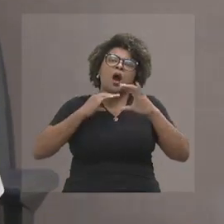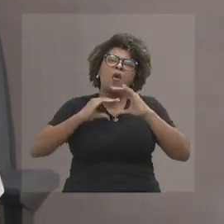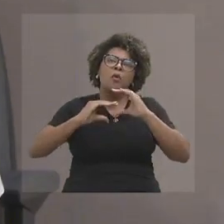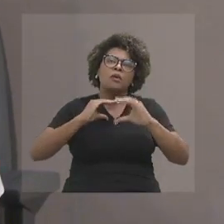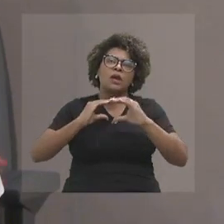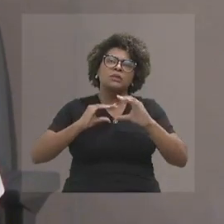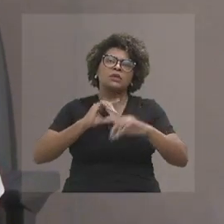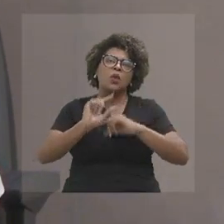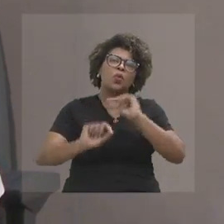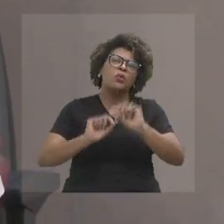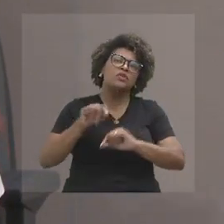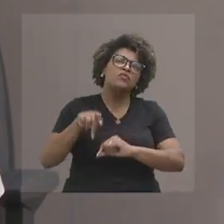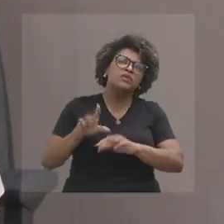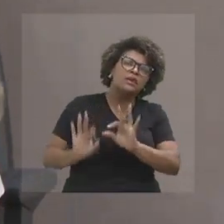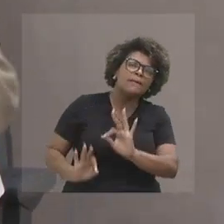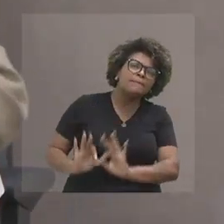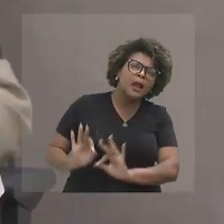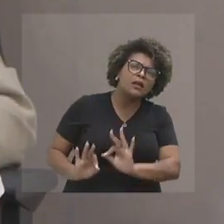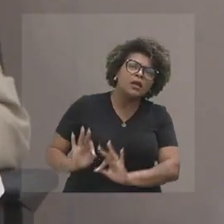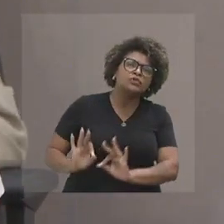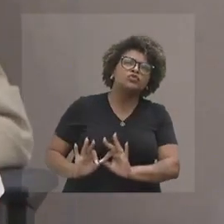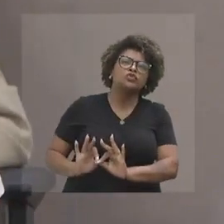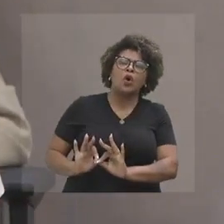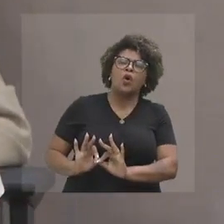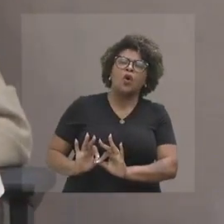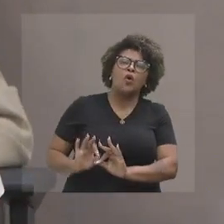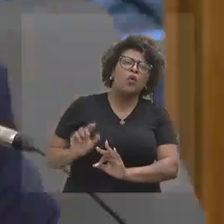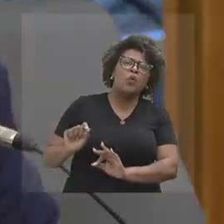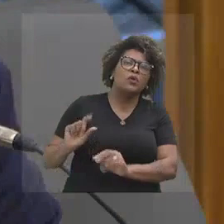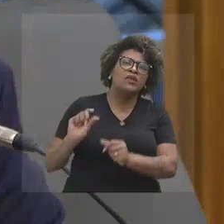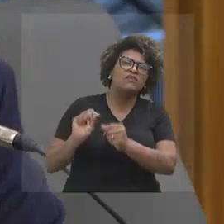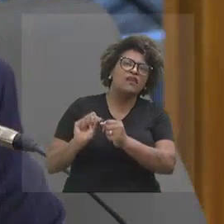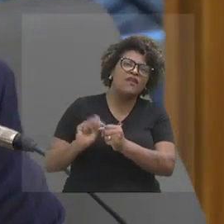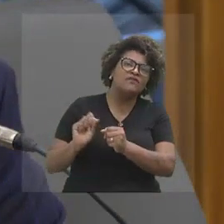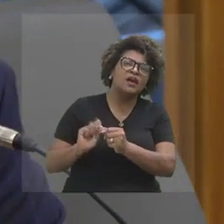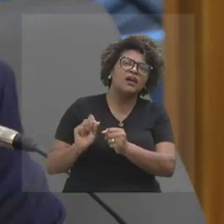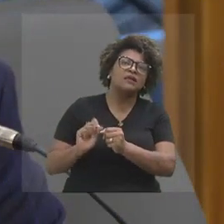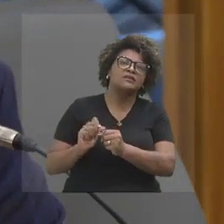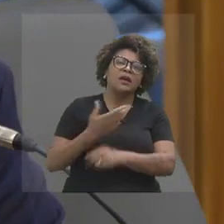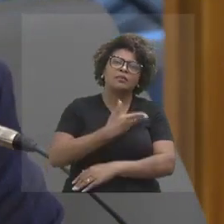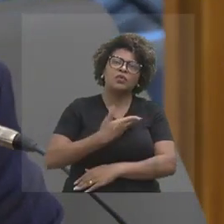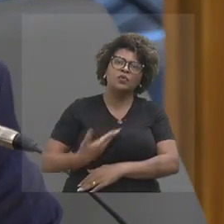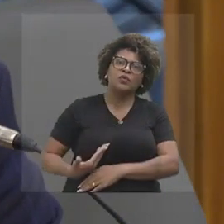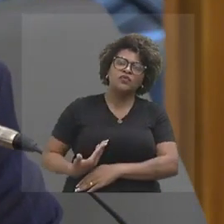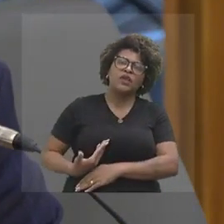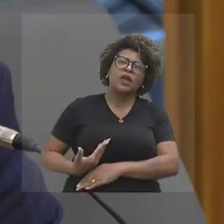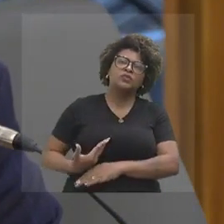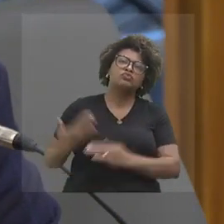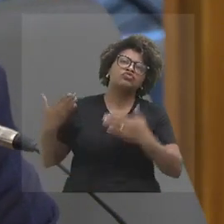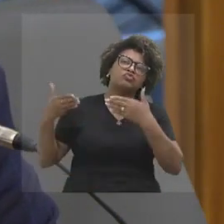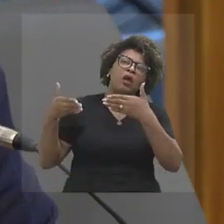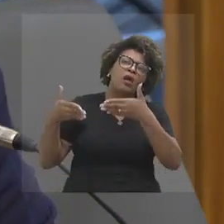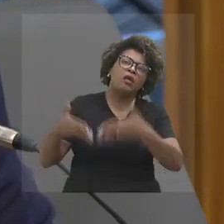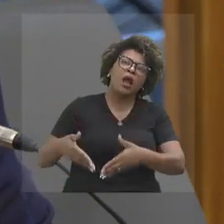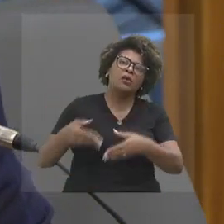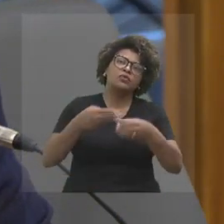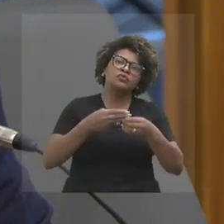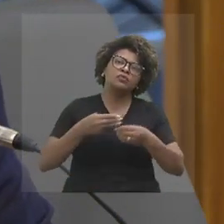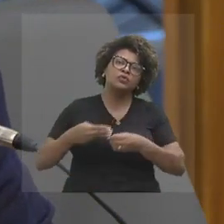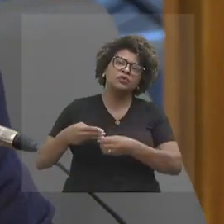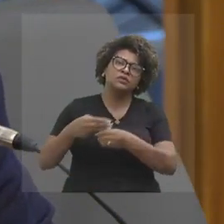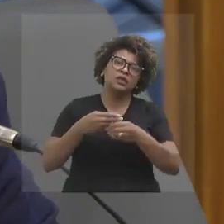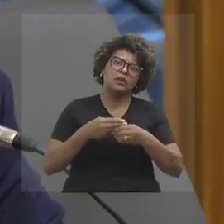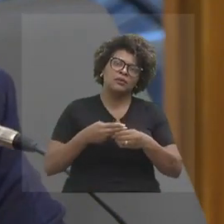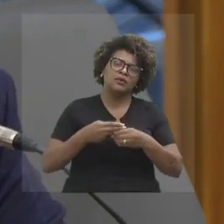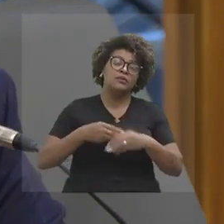vocês estão planejando, como que as ações do governo vão chegar ao conhecimento de todos os municípios. Eu que trabalho com municípios